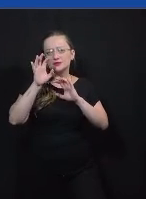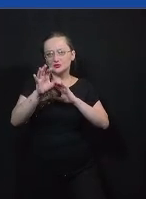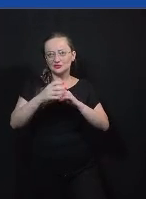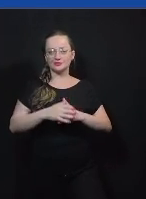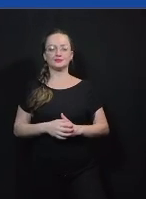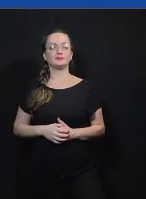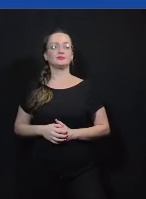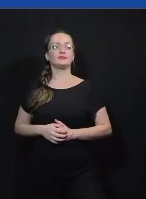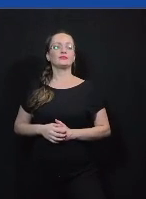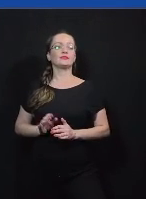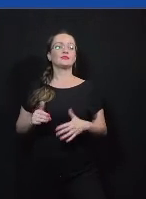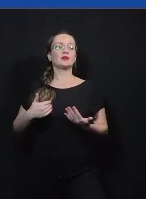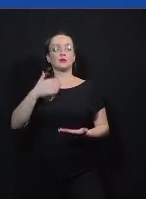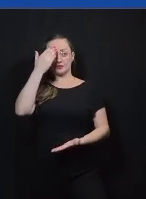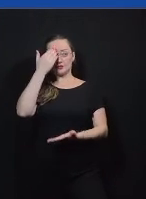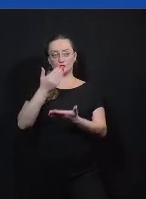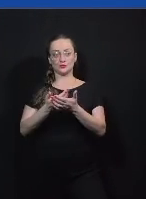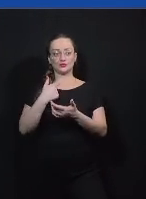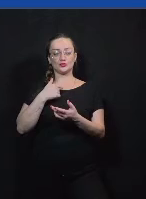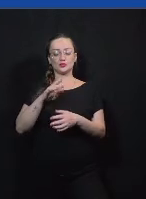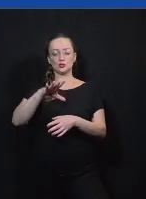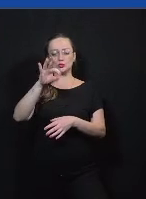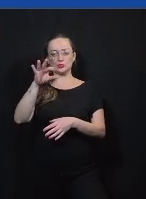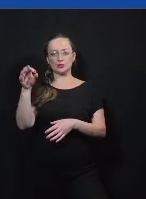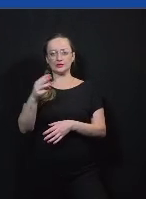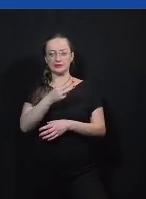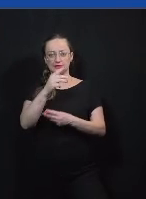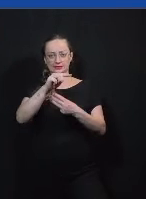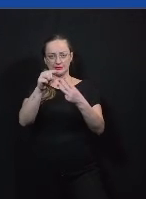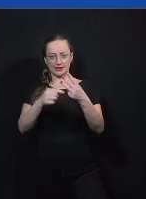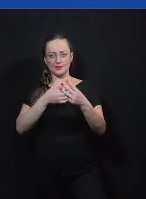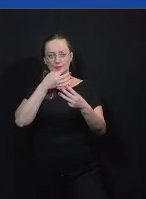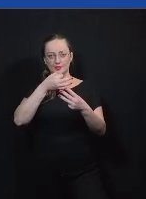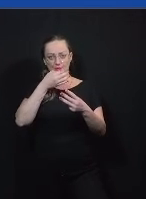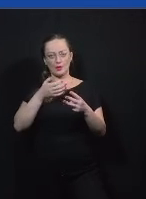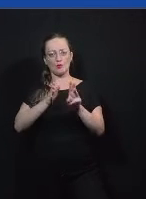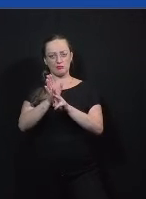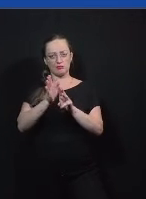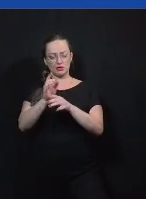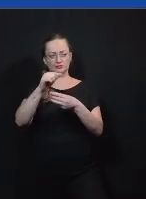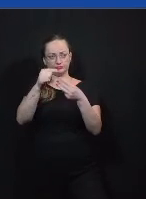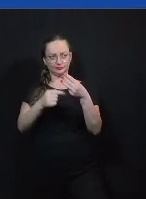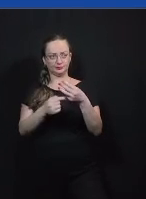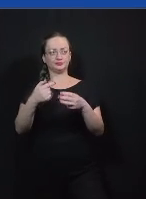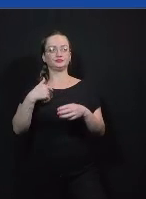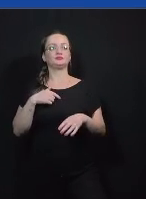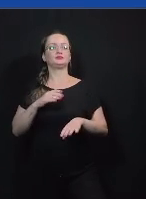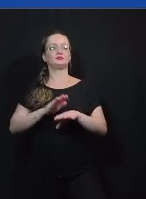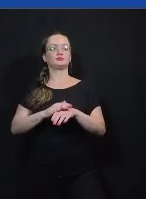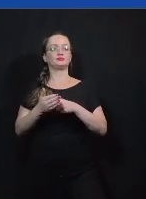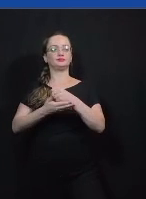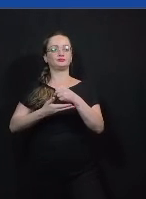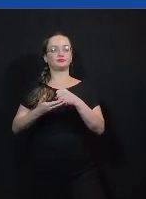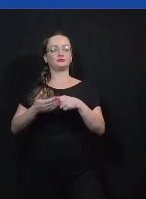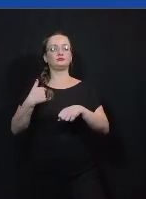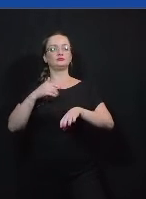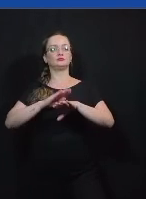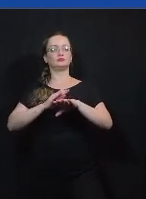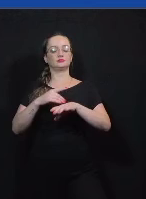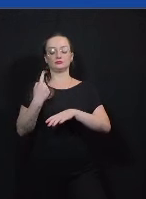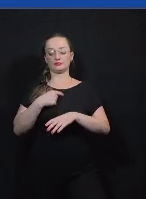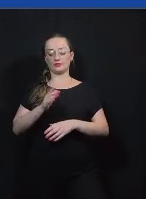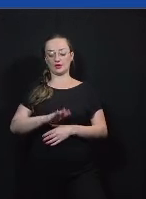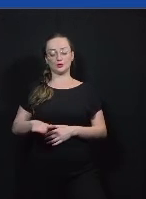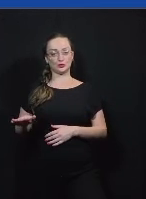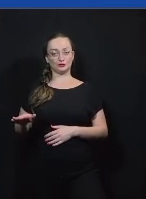eu acho que a gente selecionou três recomendações três dicas para vocês baseadas nas recomendações que a gente dá para os nossos alunos